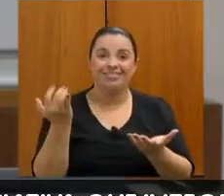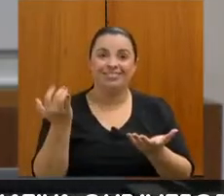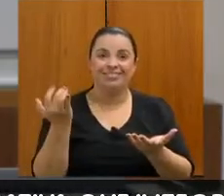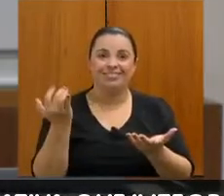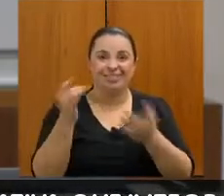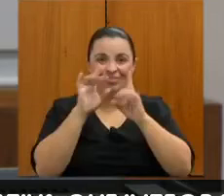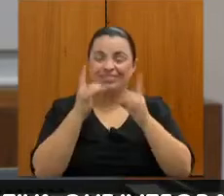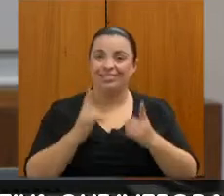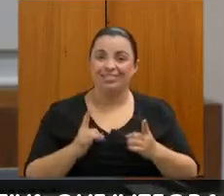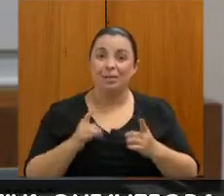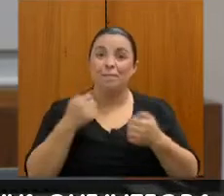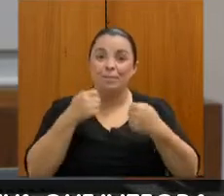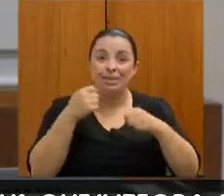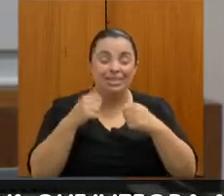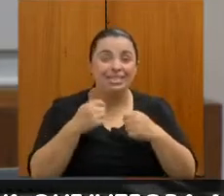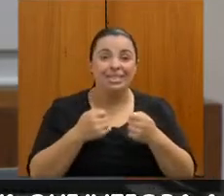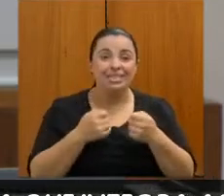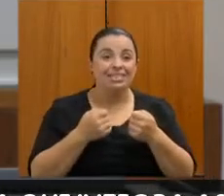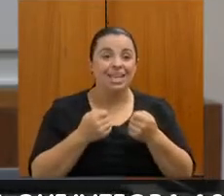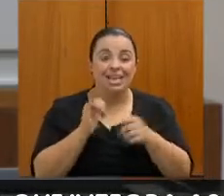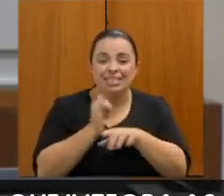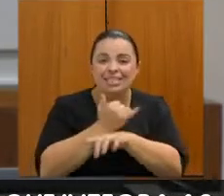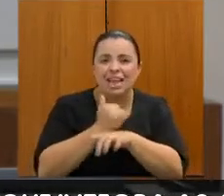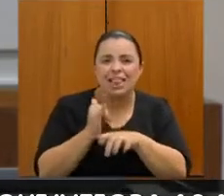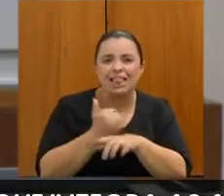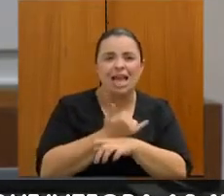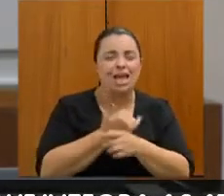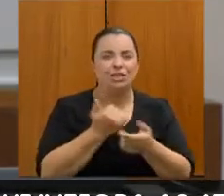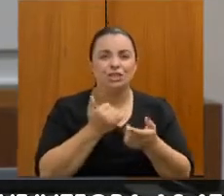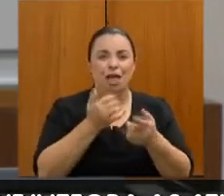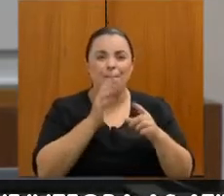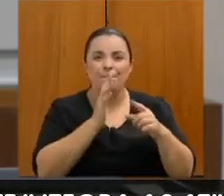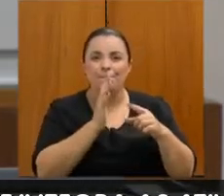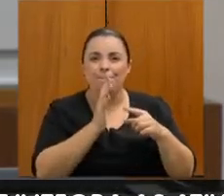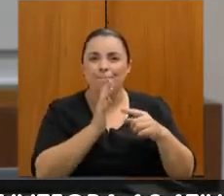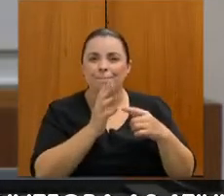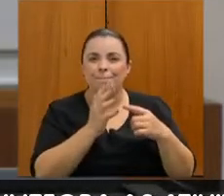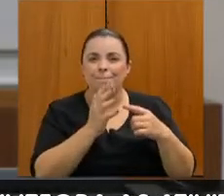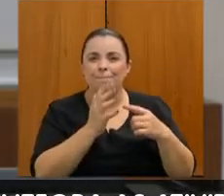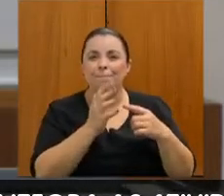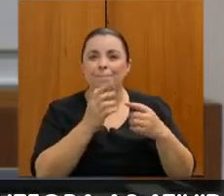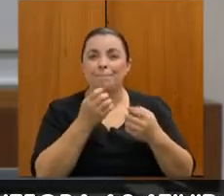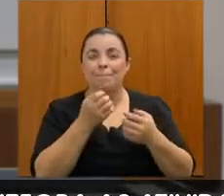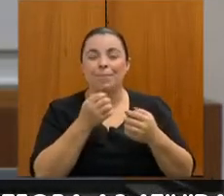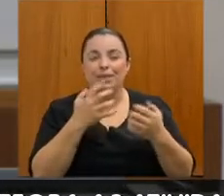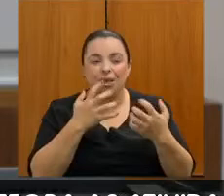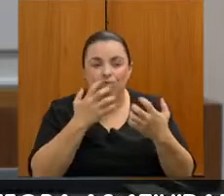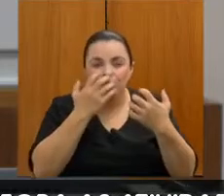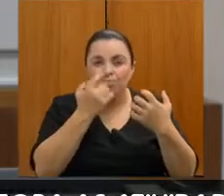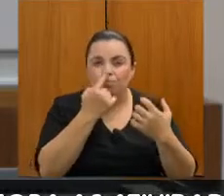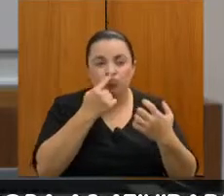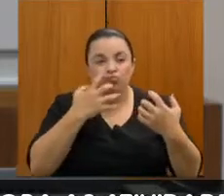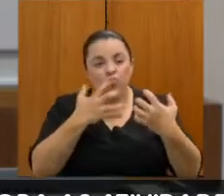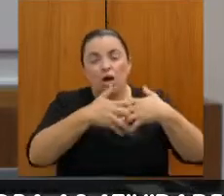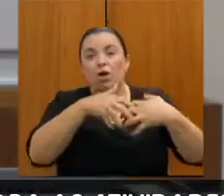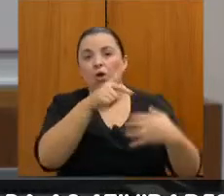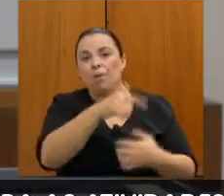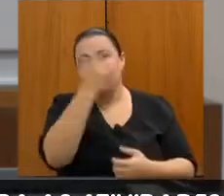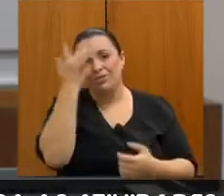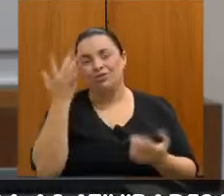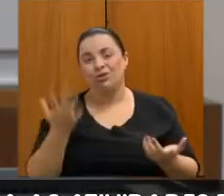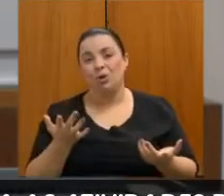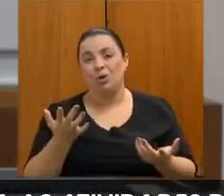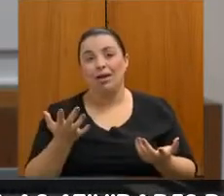diferentes para a absorção de cada área que ele está sendo ali inserido. Então, muitas vezes, gente tem essa dificuldade e